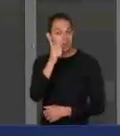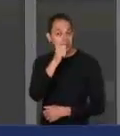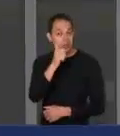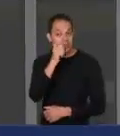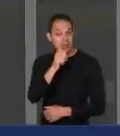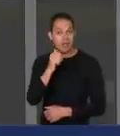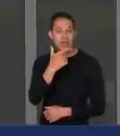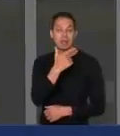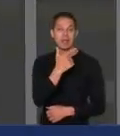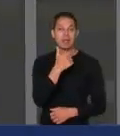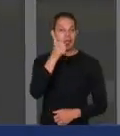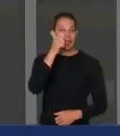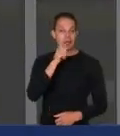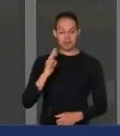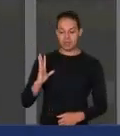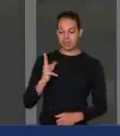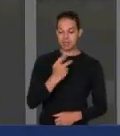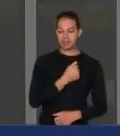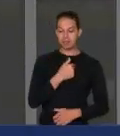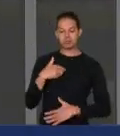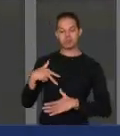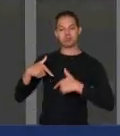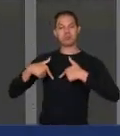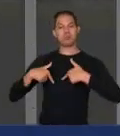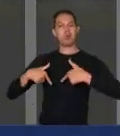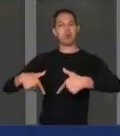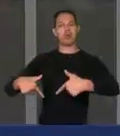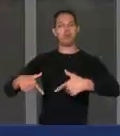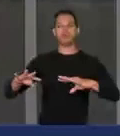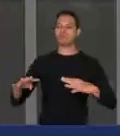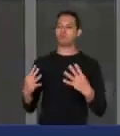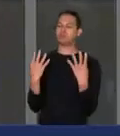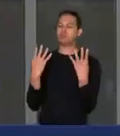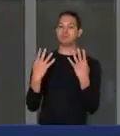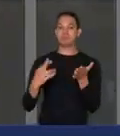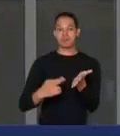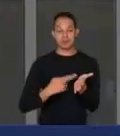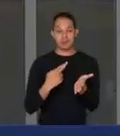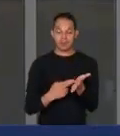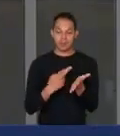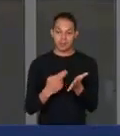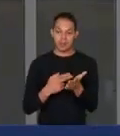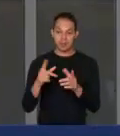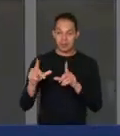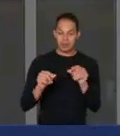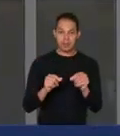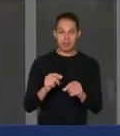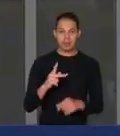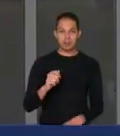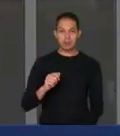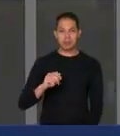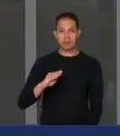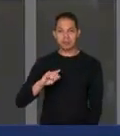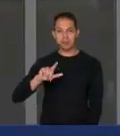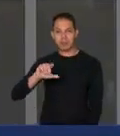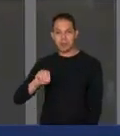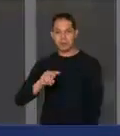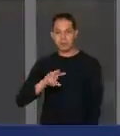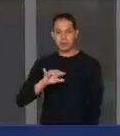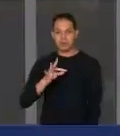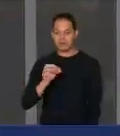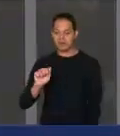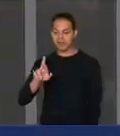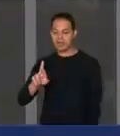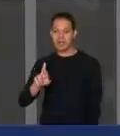o trans é quem assume o protagonismo. A revista elege Pablo Vittar como décima terceira mulher